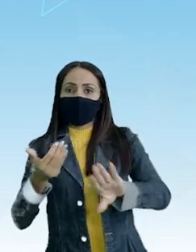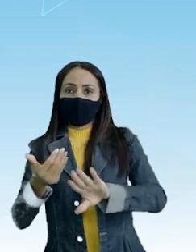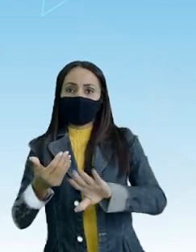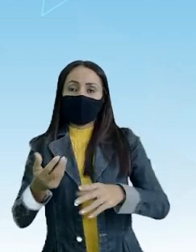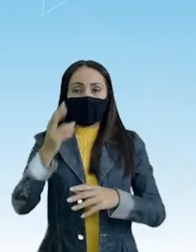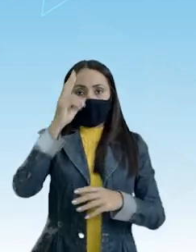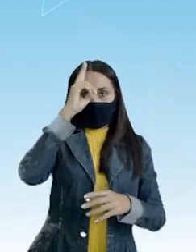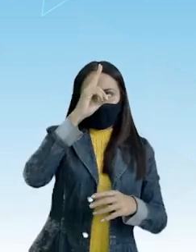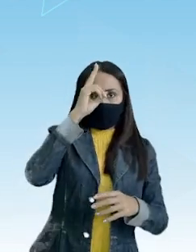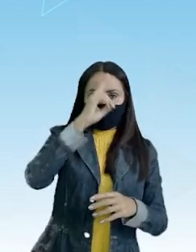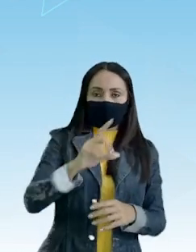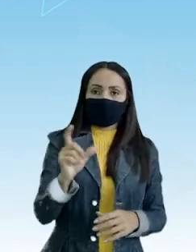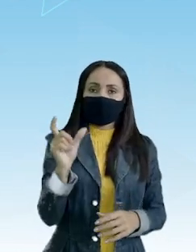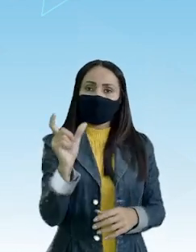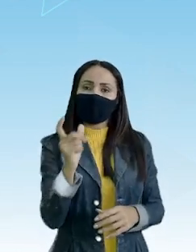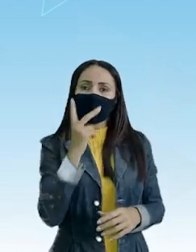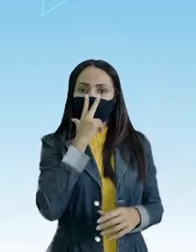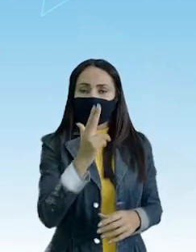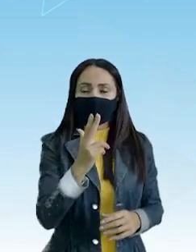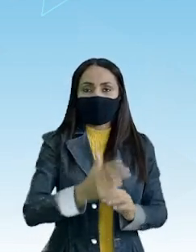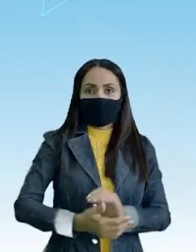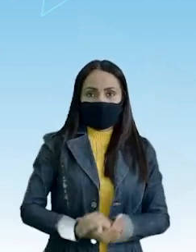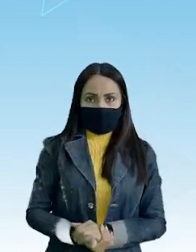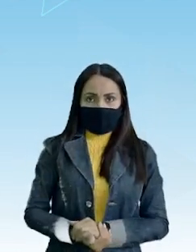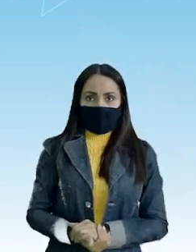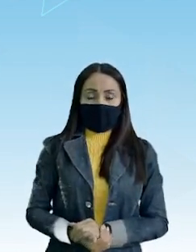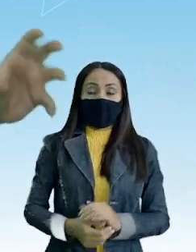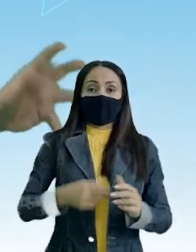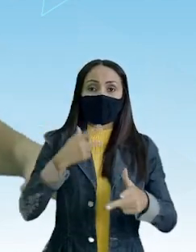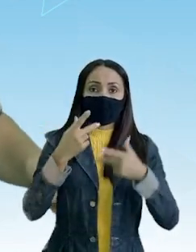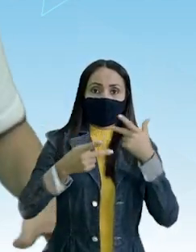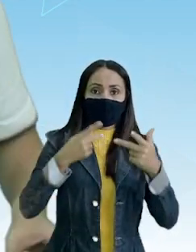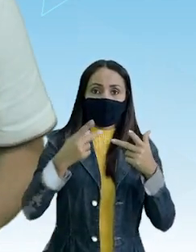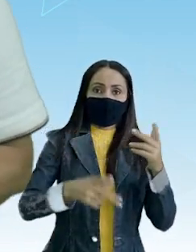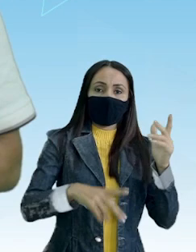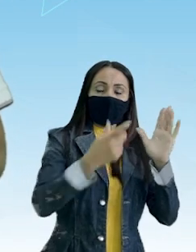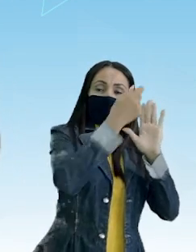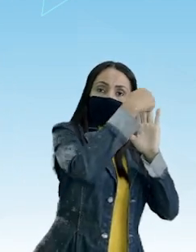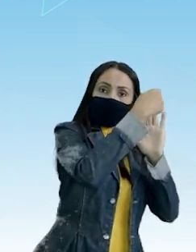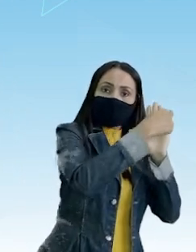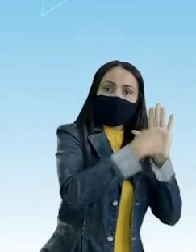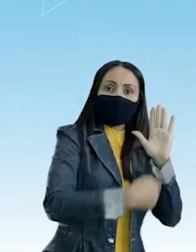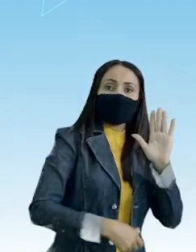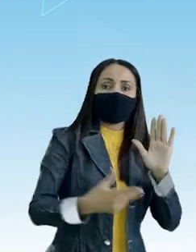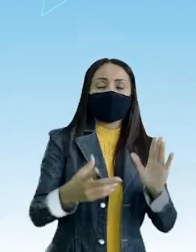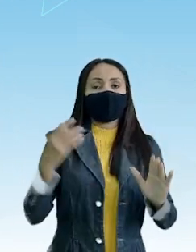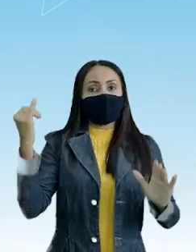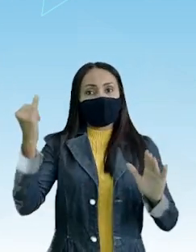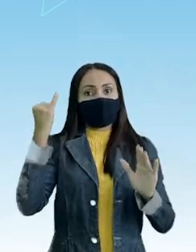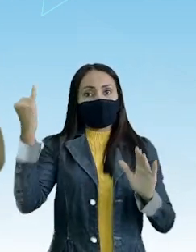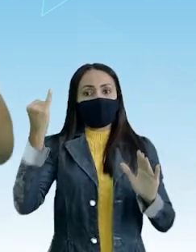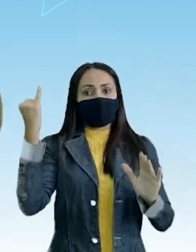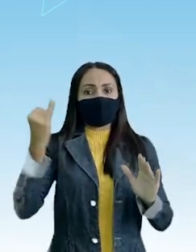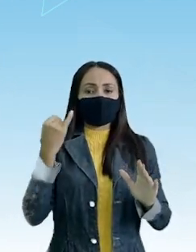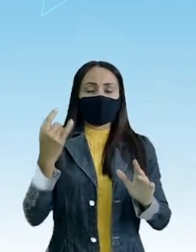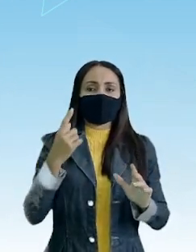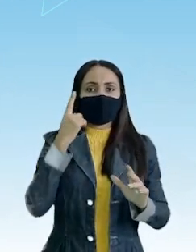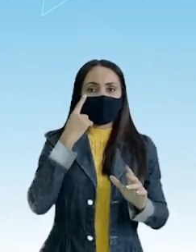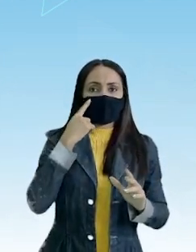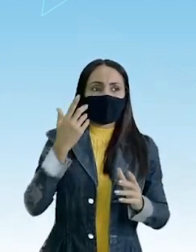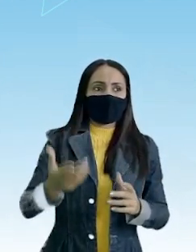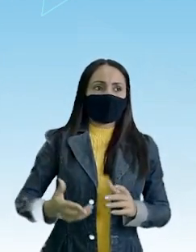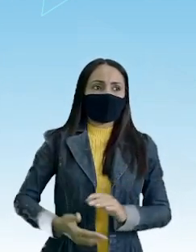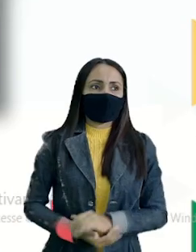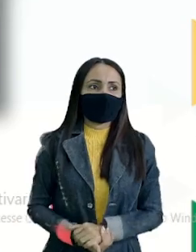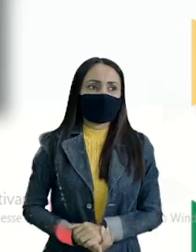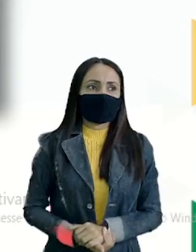Palavras parecidas Parecidas na pronúncia Na grafia Na Então é importante Salientar isso aqui E aqui eu